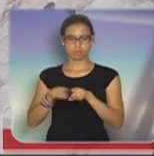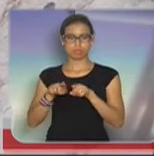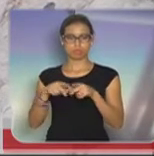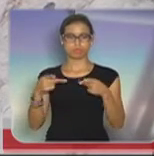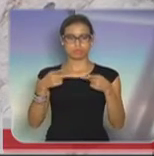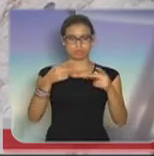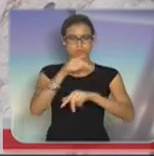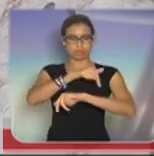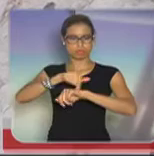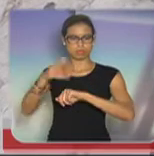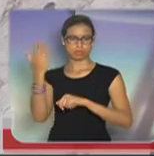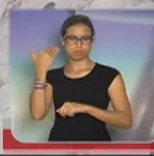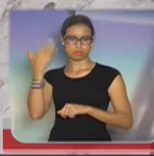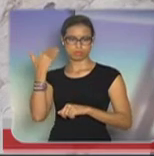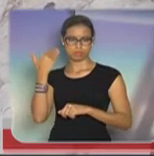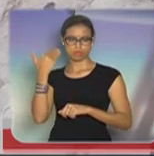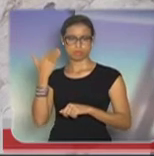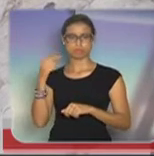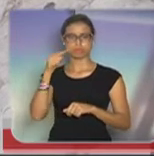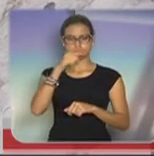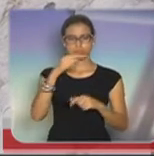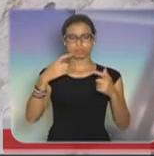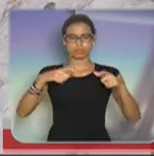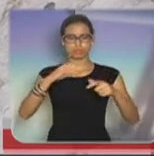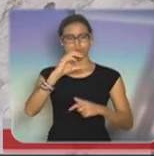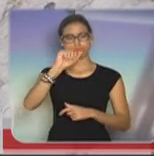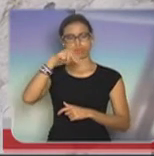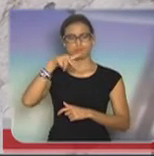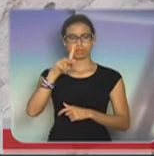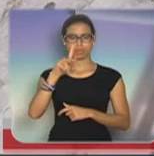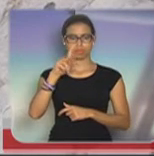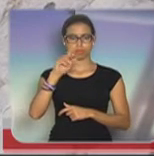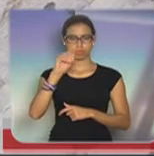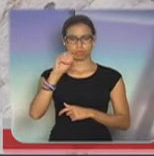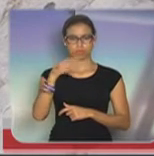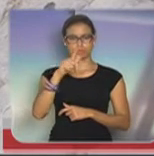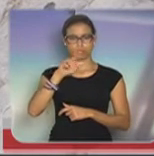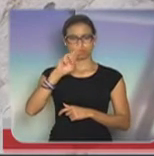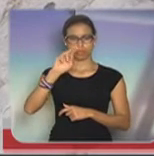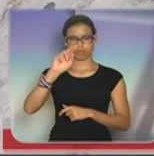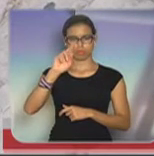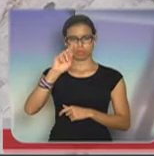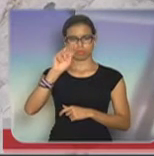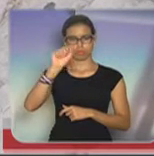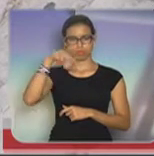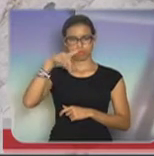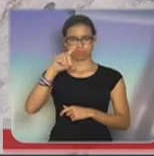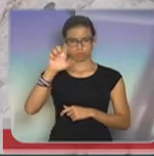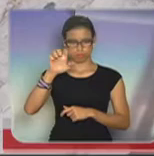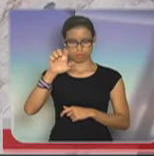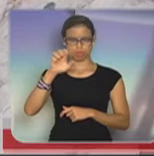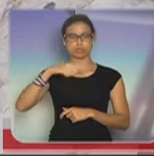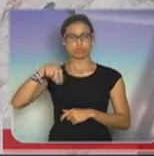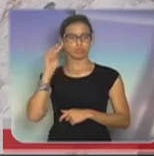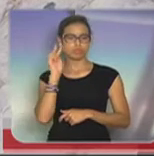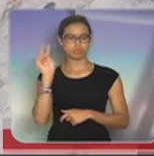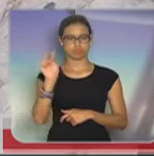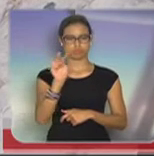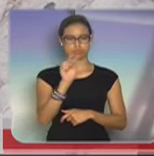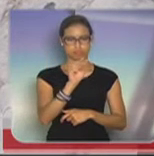semana retrasada, a base aérea de Campo Grande, em Mato Grosso, e também o Sindacta, em Brasília, nós pudemos